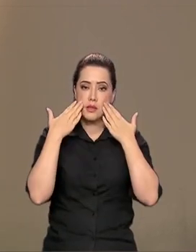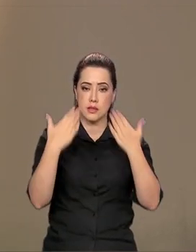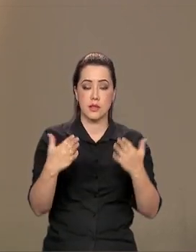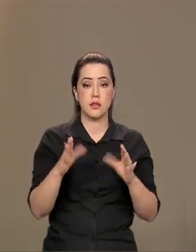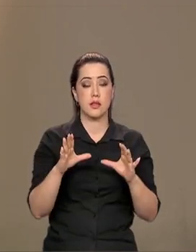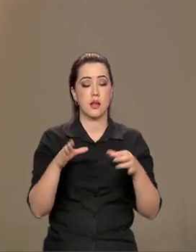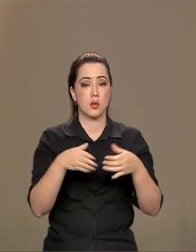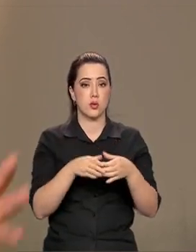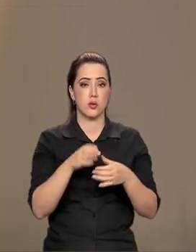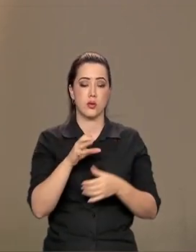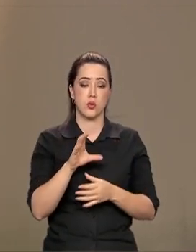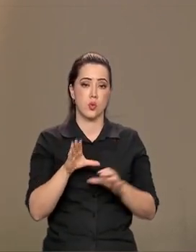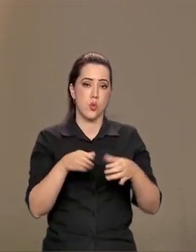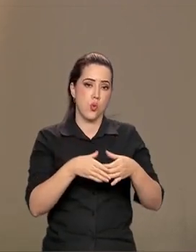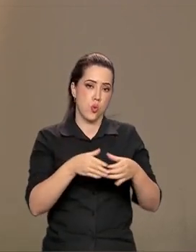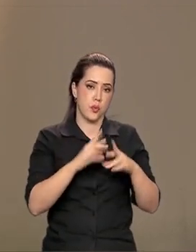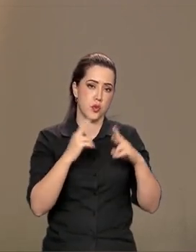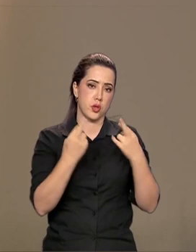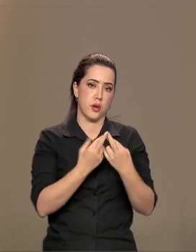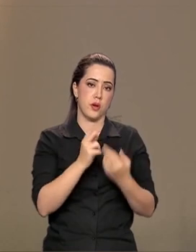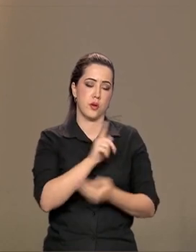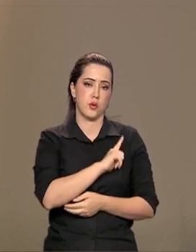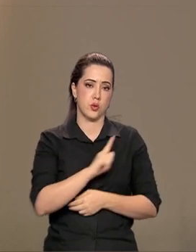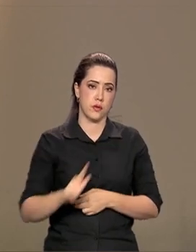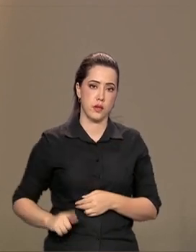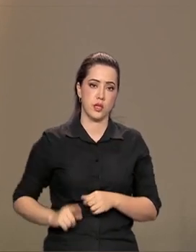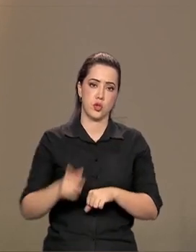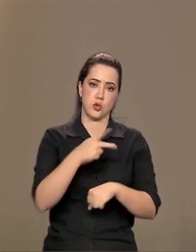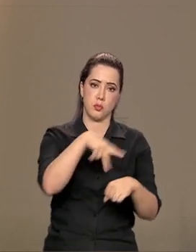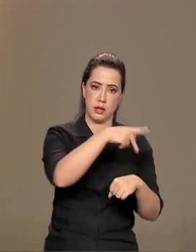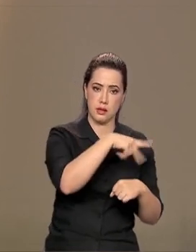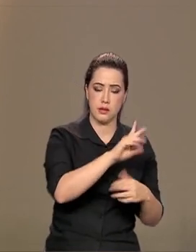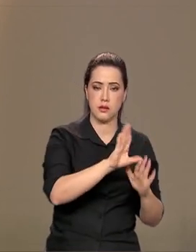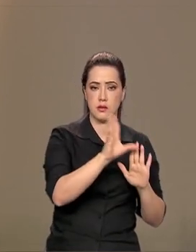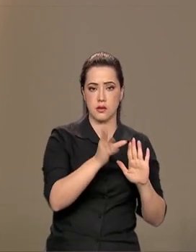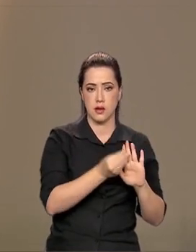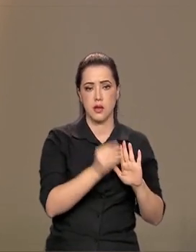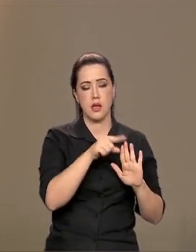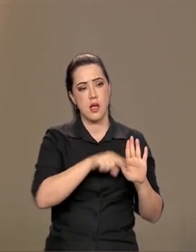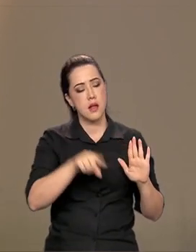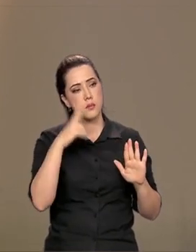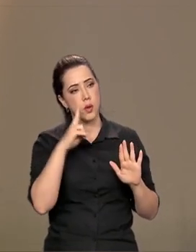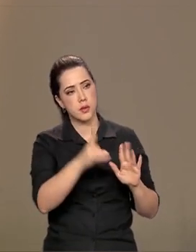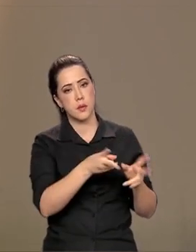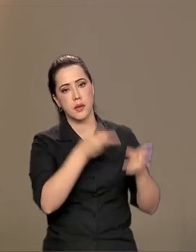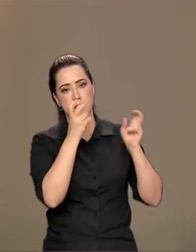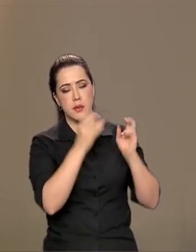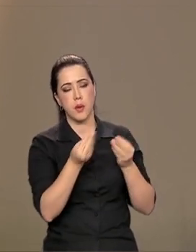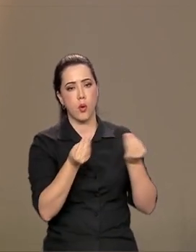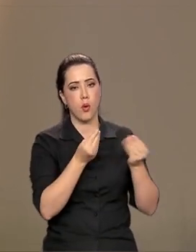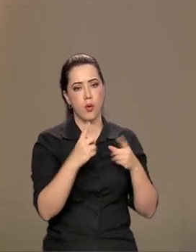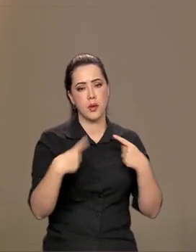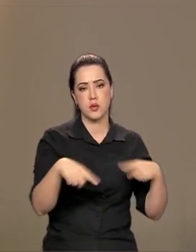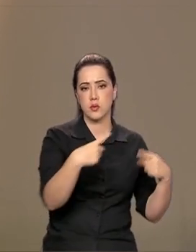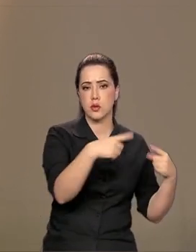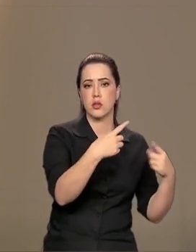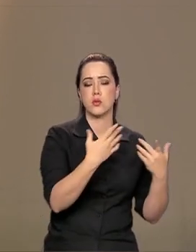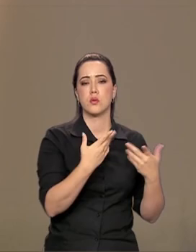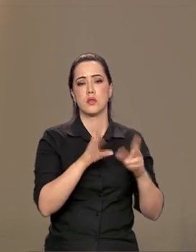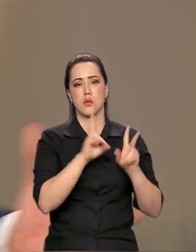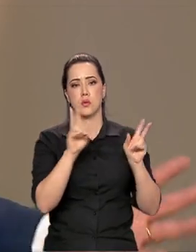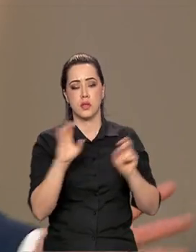na cúpula dos governantes e os presidentes possam ouvir a voz da sociedade acerca da gestão adequada das florestas